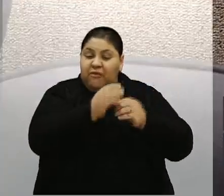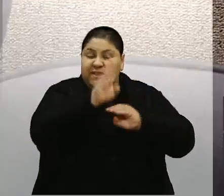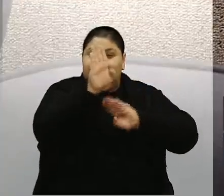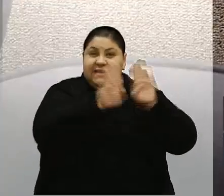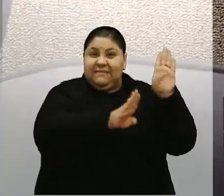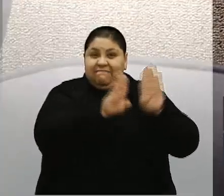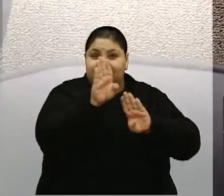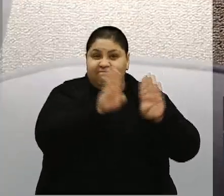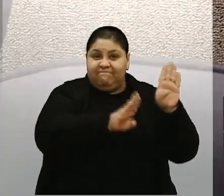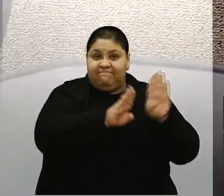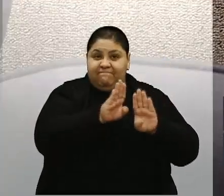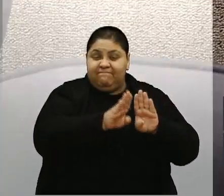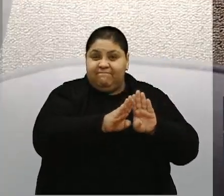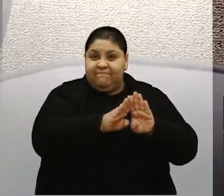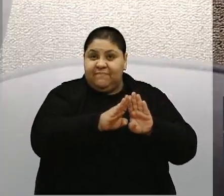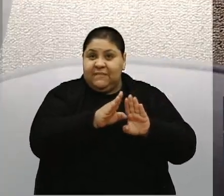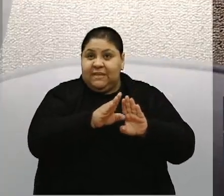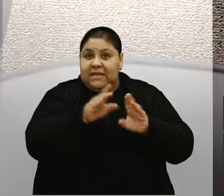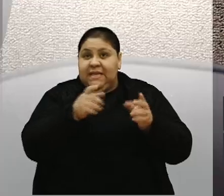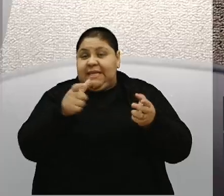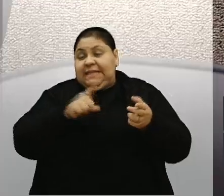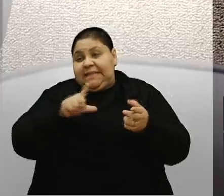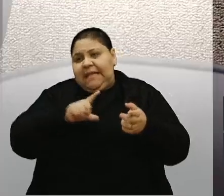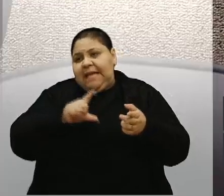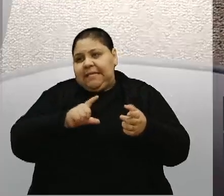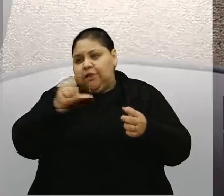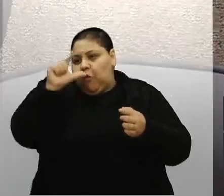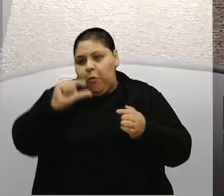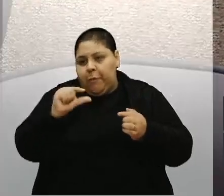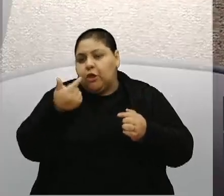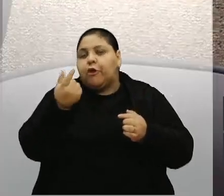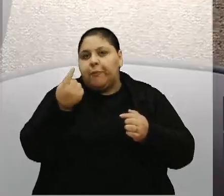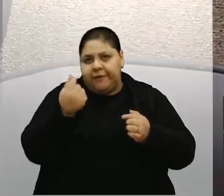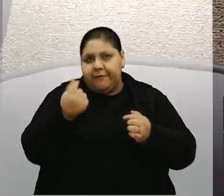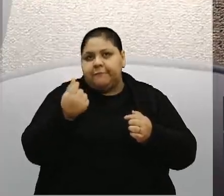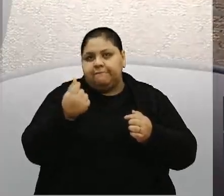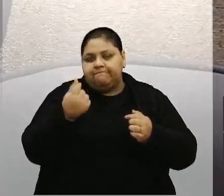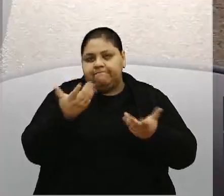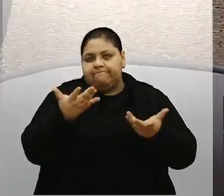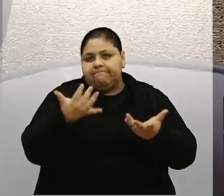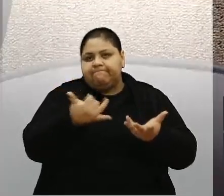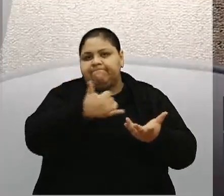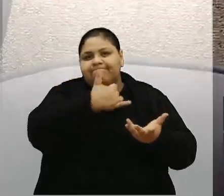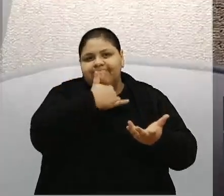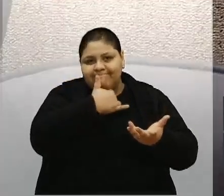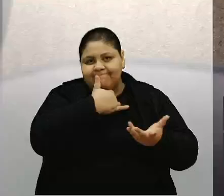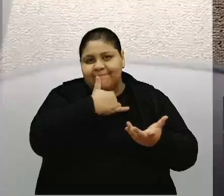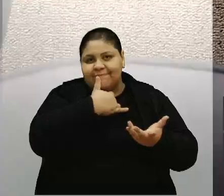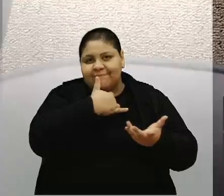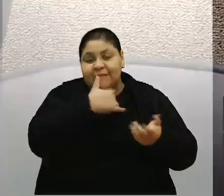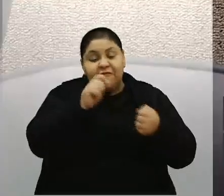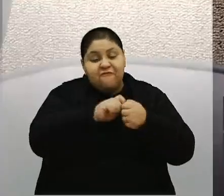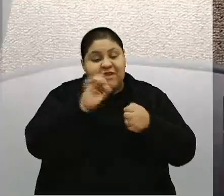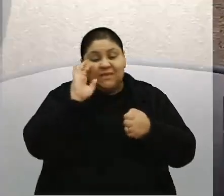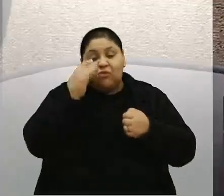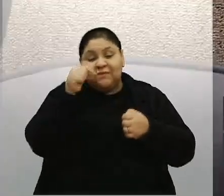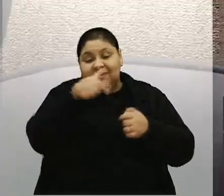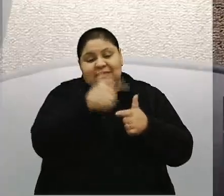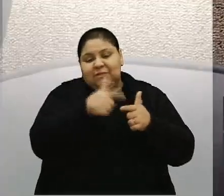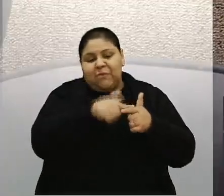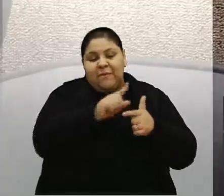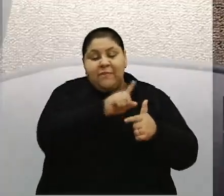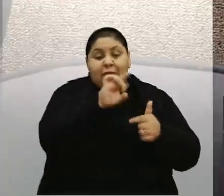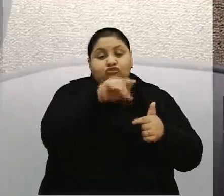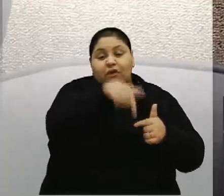que prevê o menor preço, condiciona, infelizmente, essa situação que está acontecendo não só em Caxias do